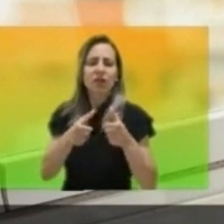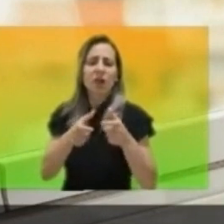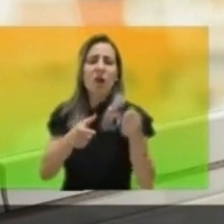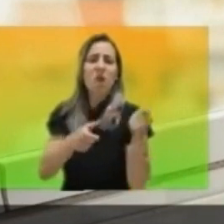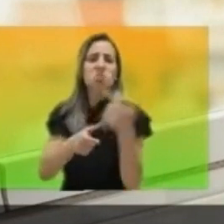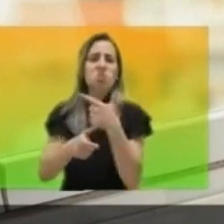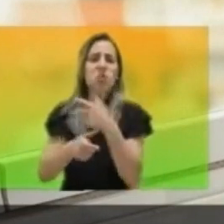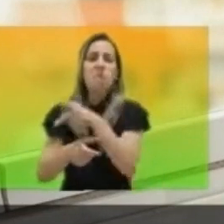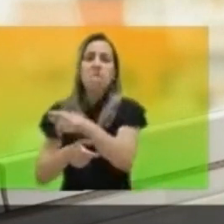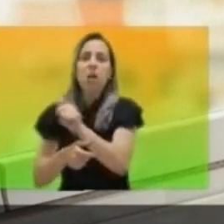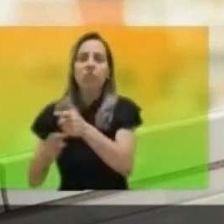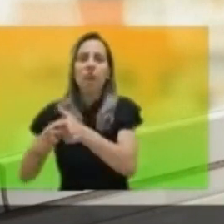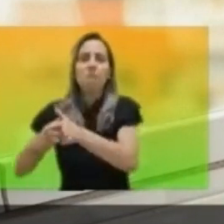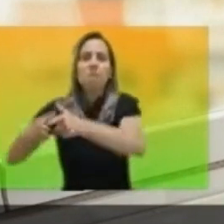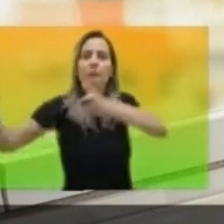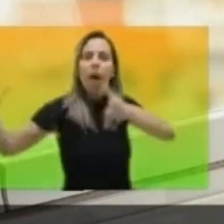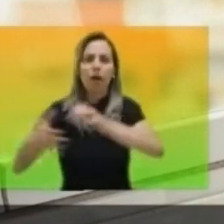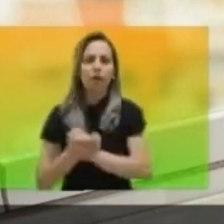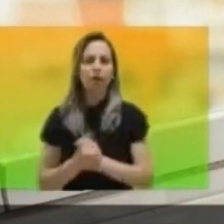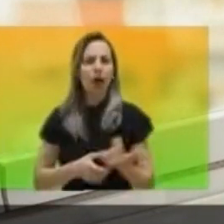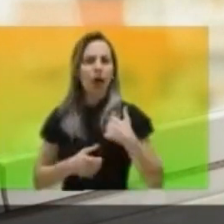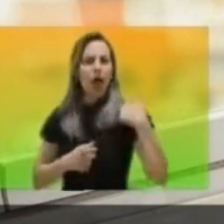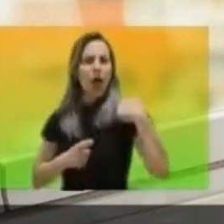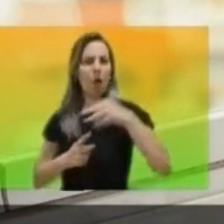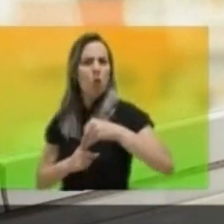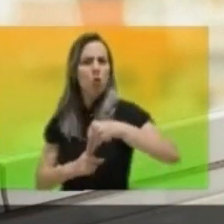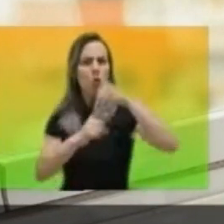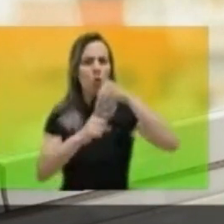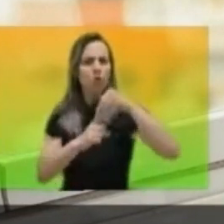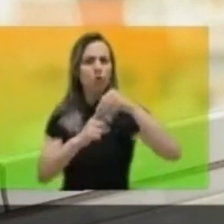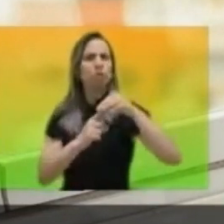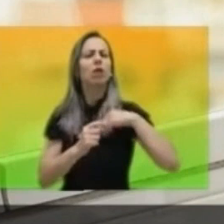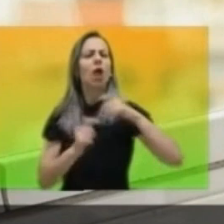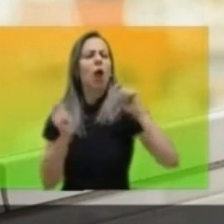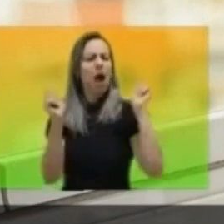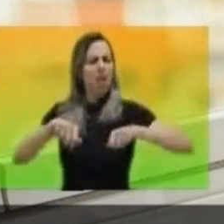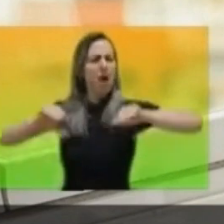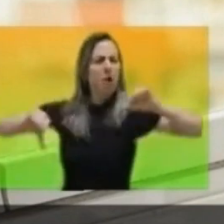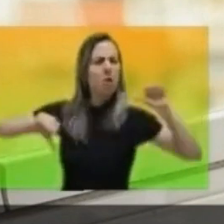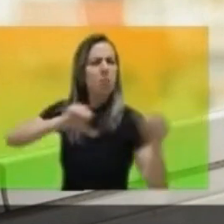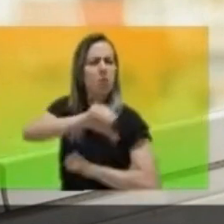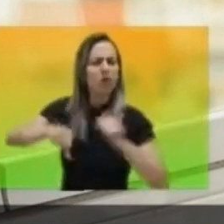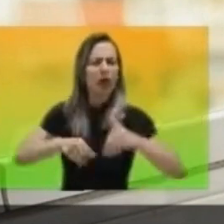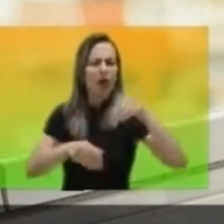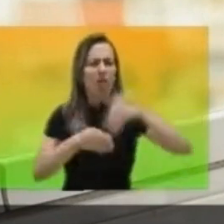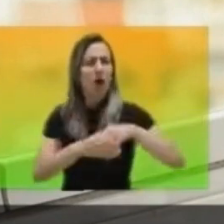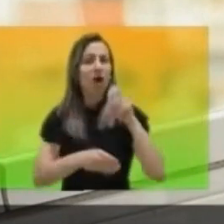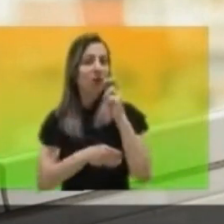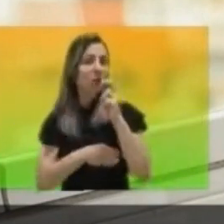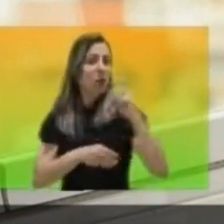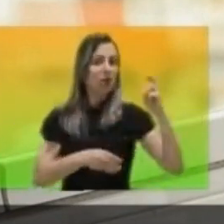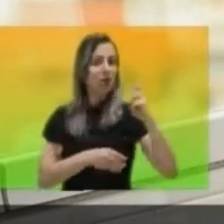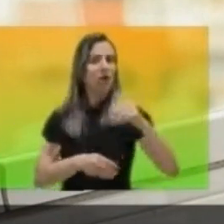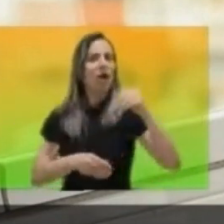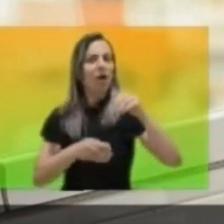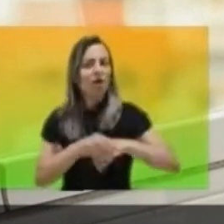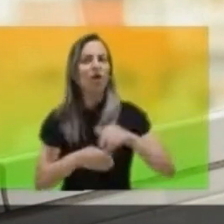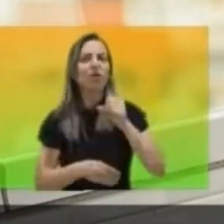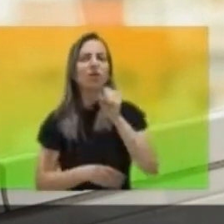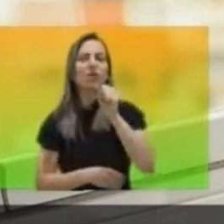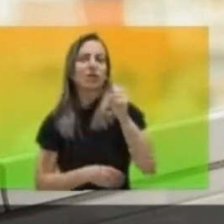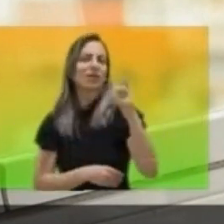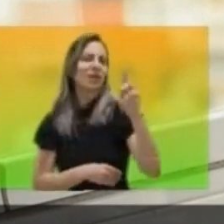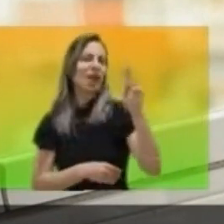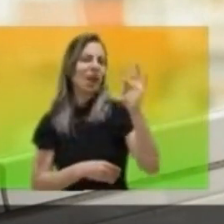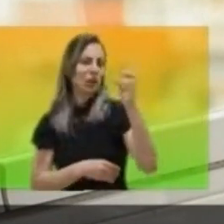Grande? Eu sou o único que tem a possibilidade de reverter isso. Vote 55, vote